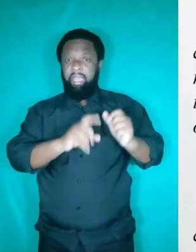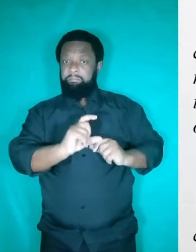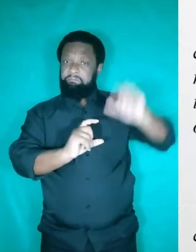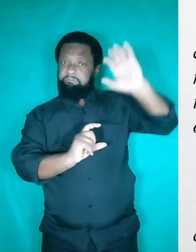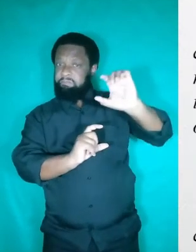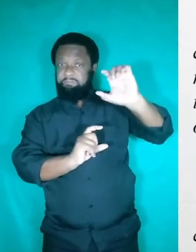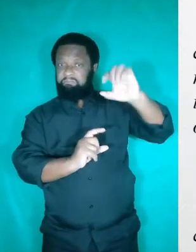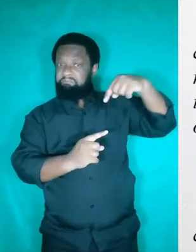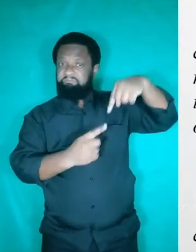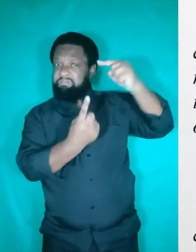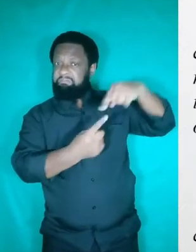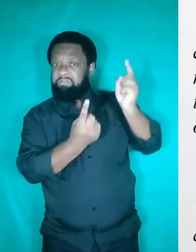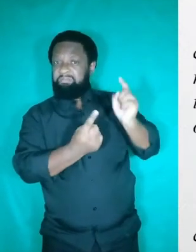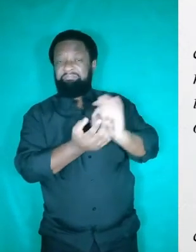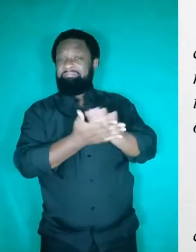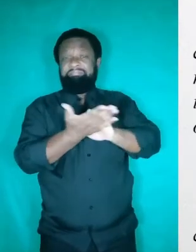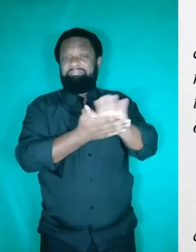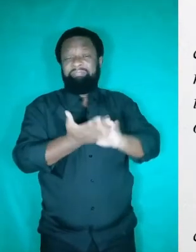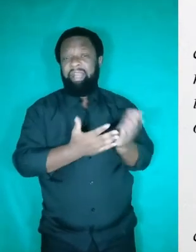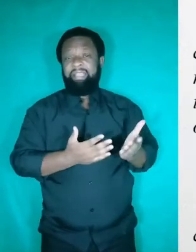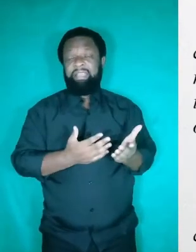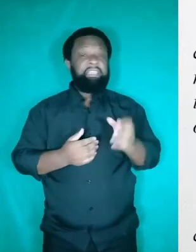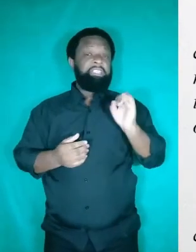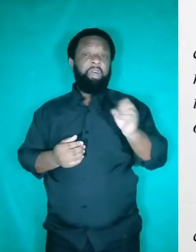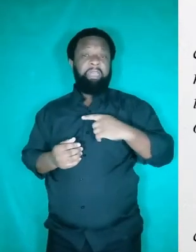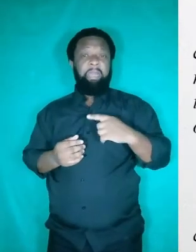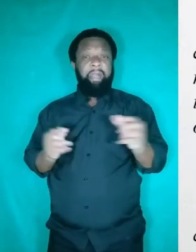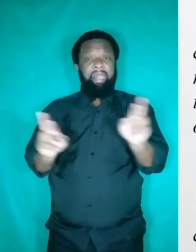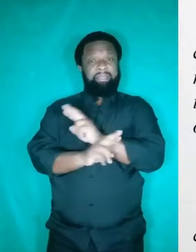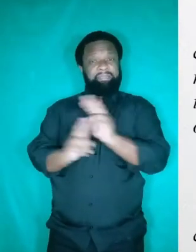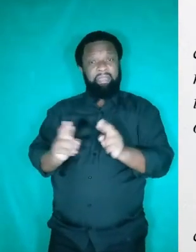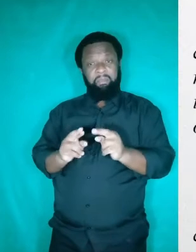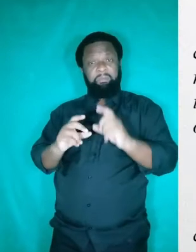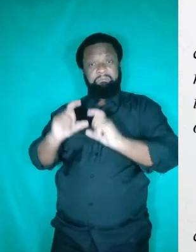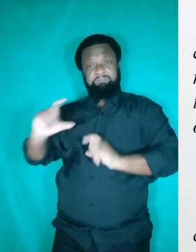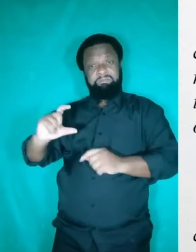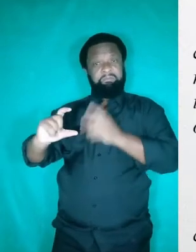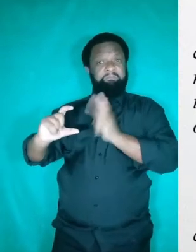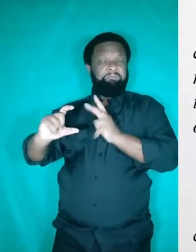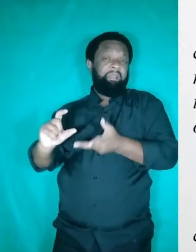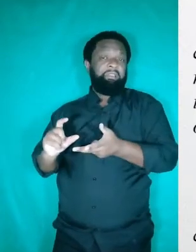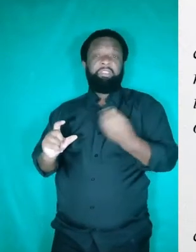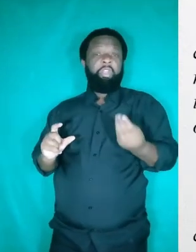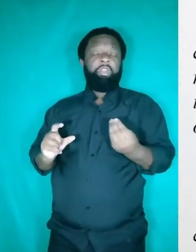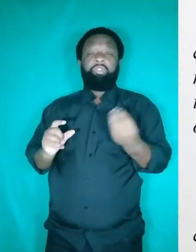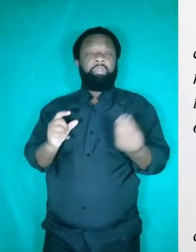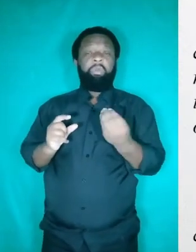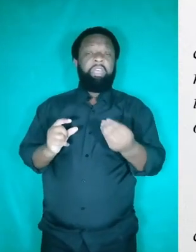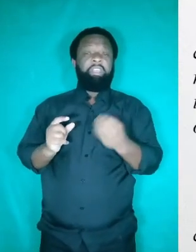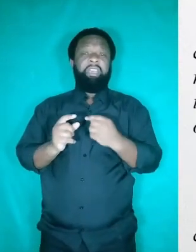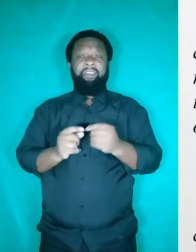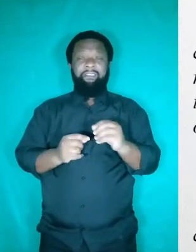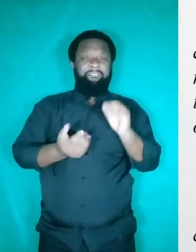Ele está estabelecendo uma relação de soma entre as duas partes do mesmo parágrafo. Então, aqui eu estou somando, estou somando